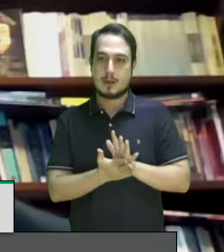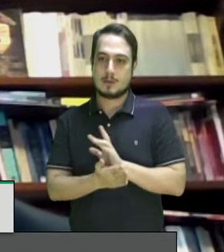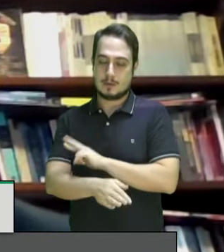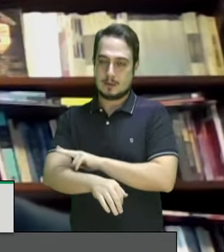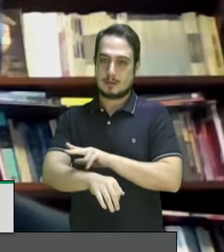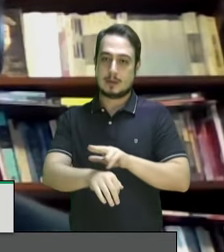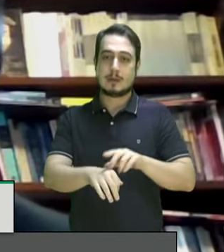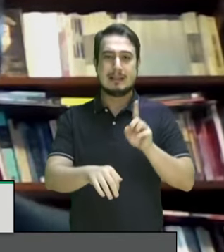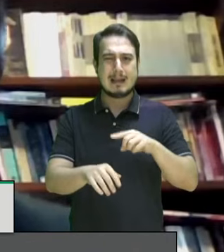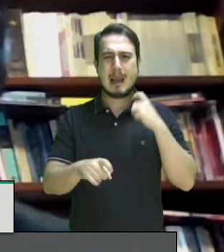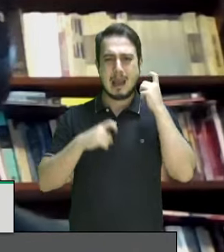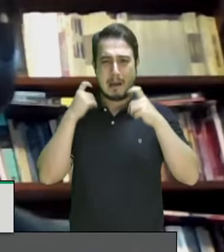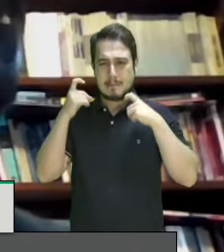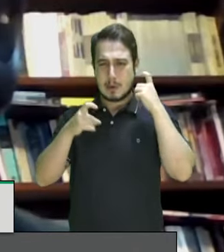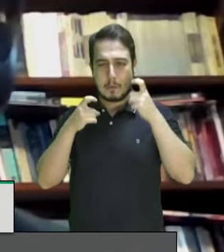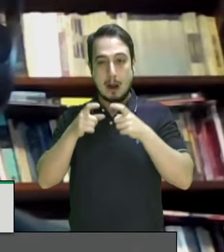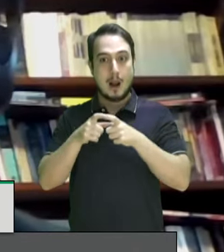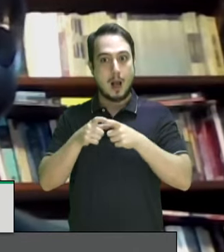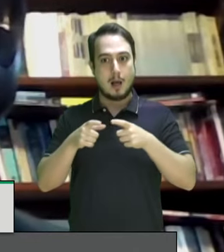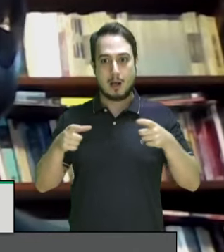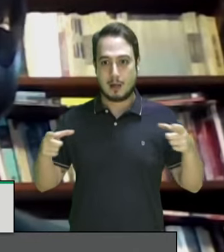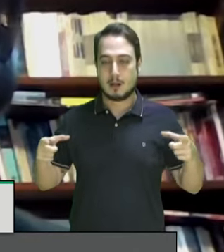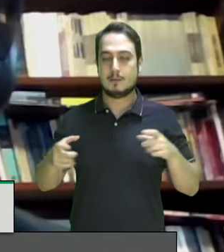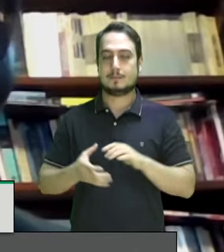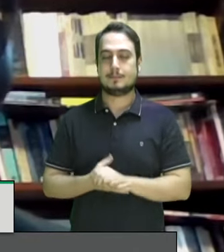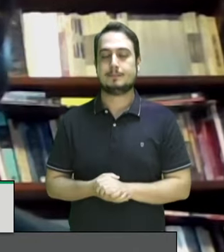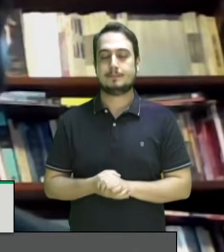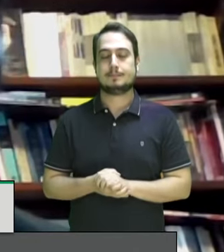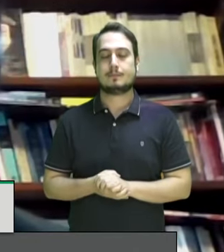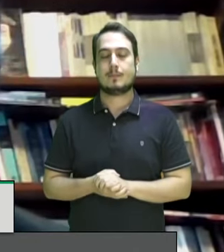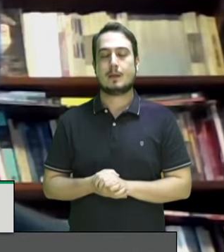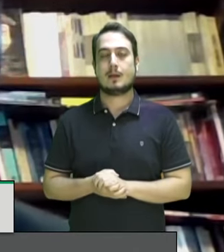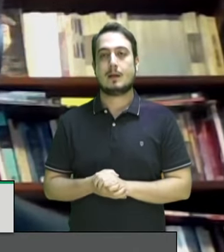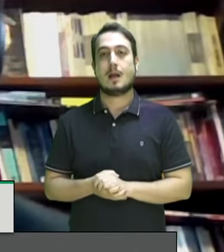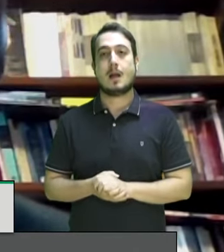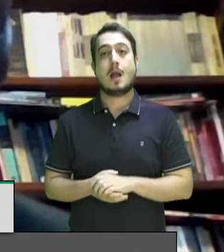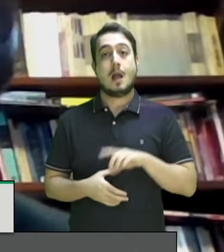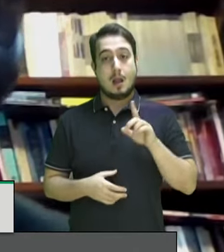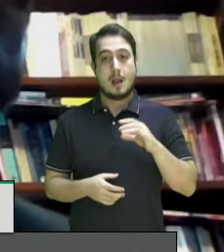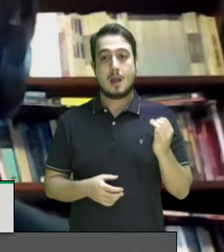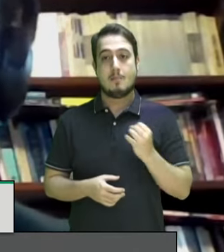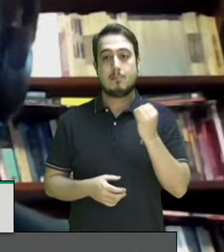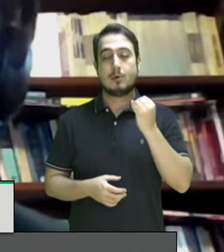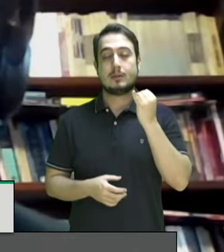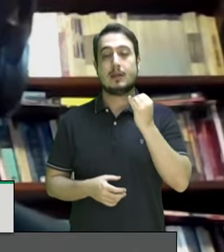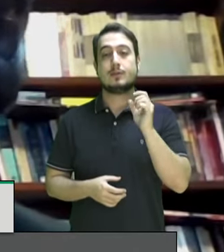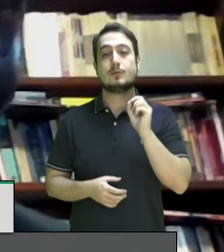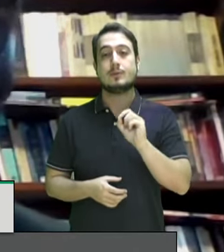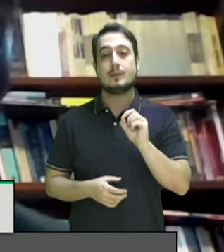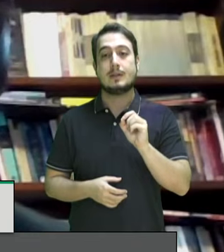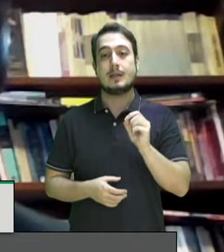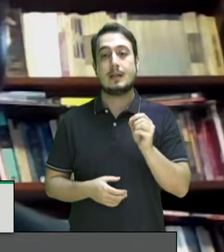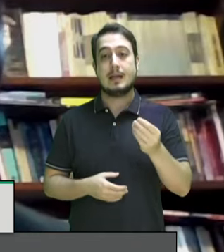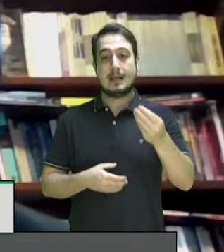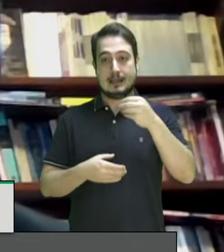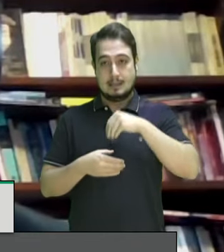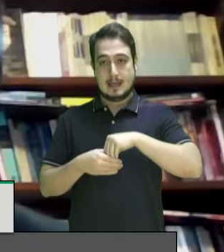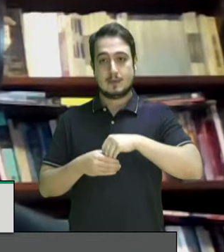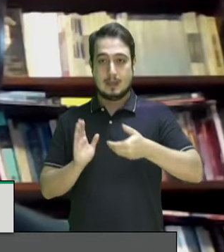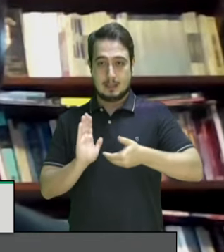preocupante dantesco para dizer o mínimo nesse sentido é importante trazer para o parlamento